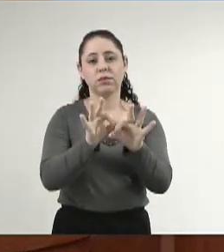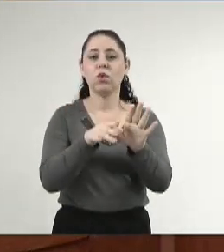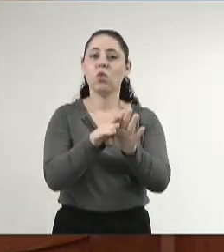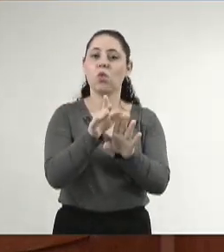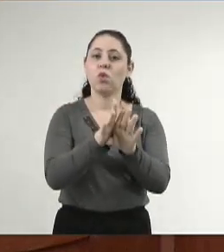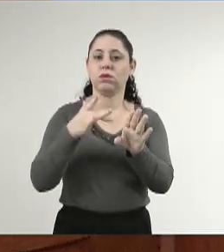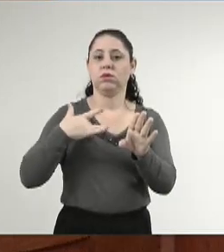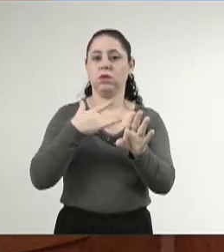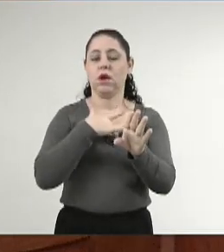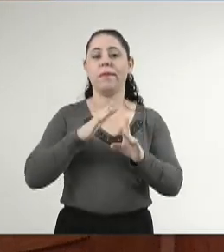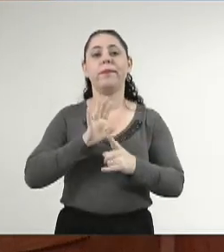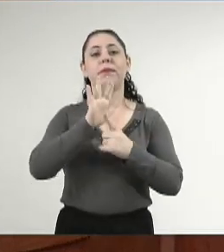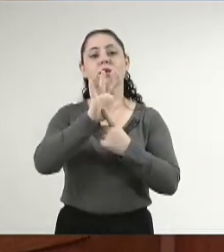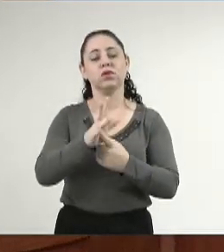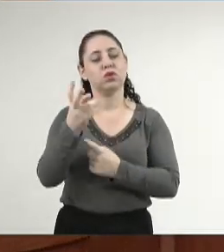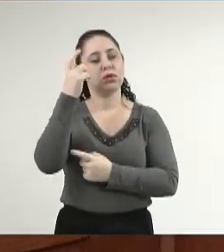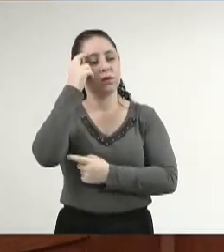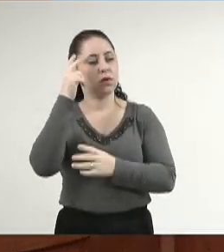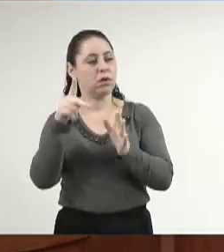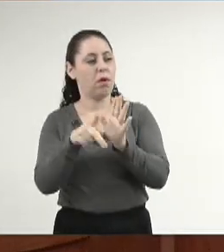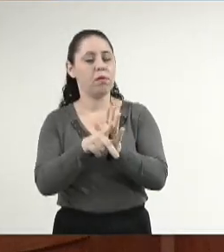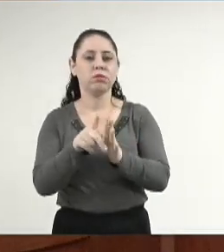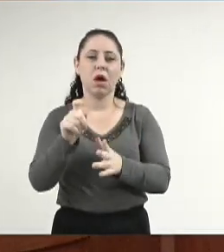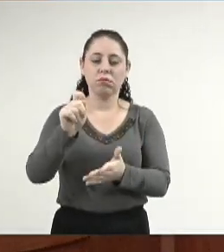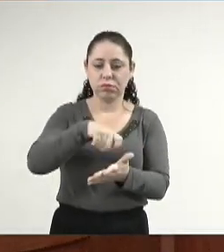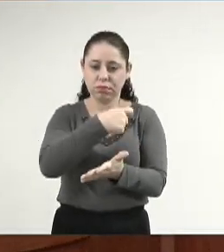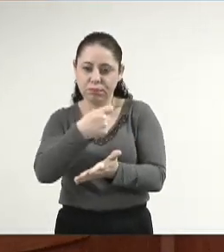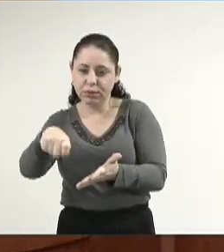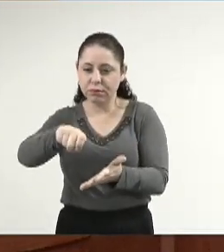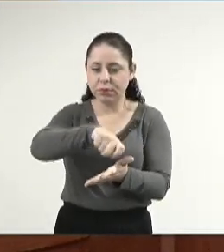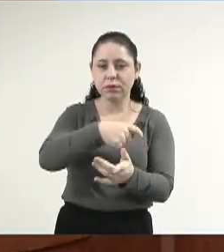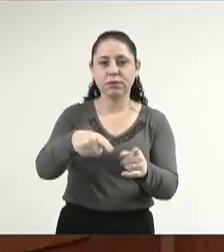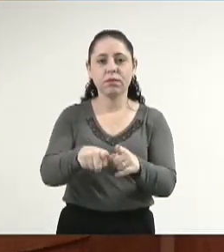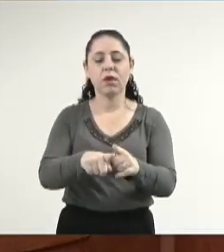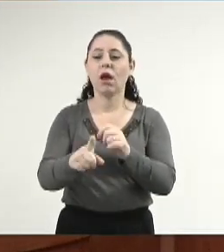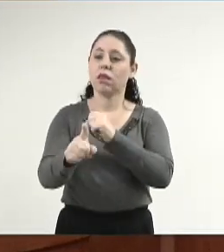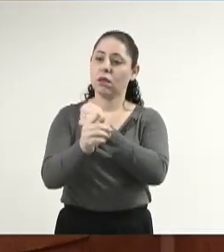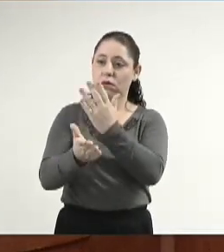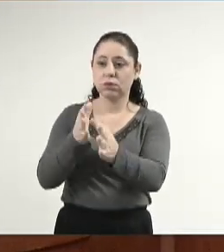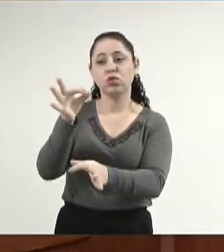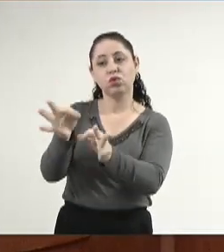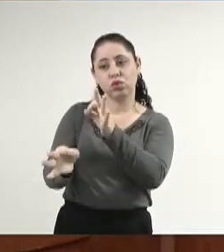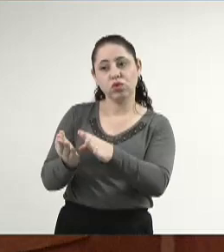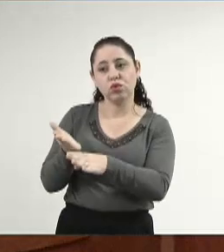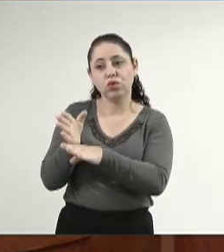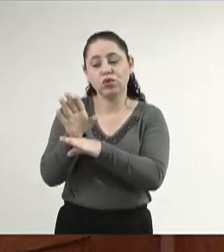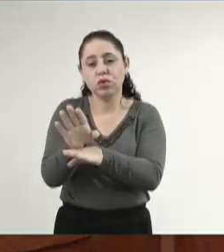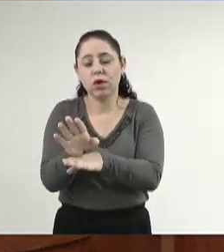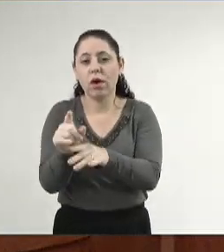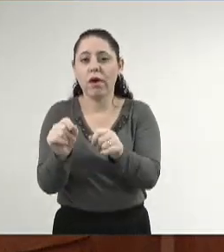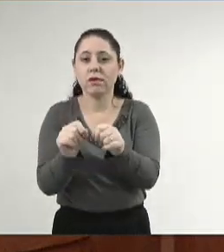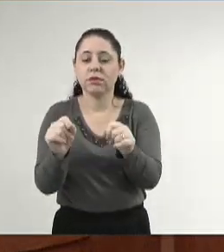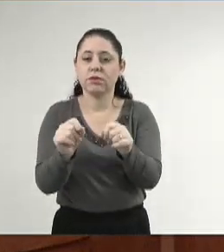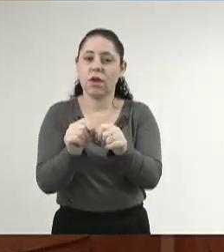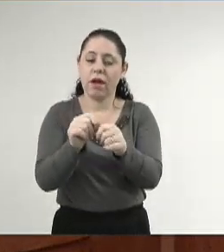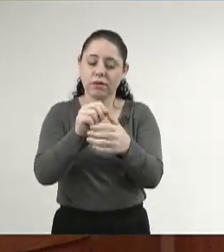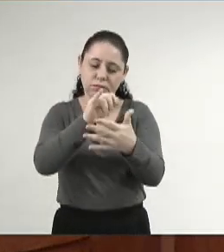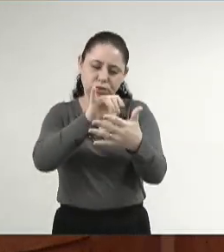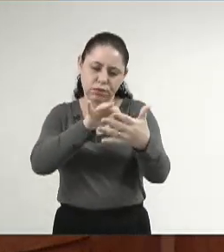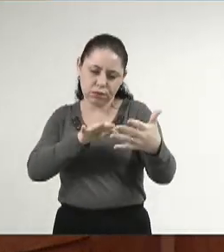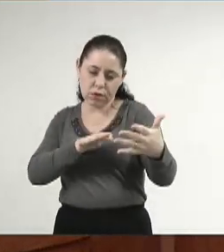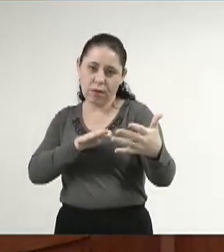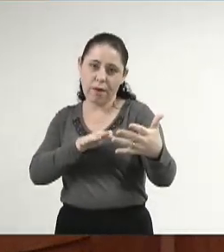saúde, apresentações culturais, tênis de mesa, atendimento jurídico, auxílio na confecção de currículo,